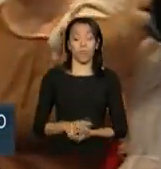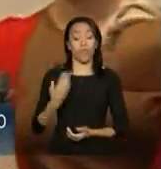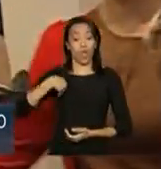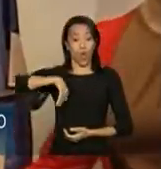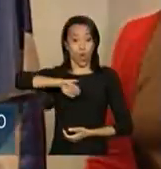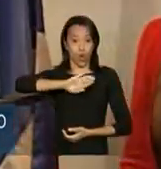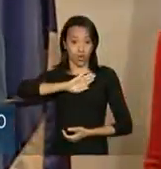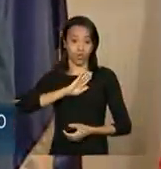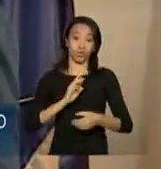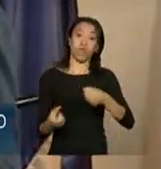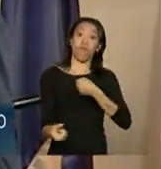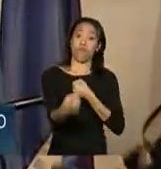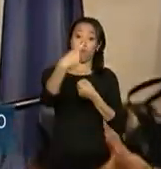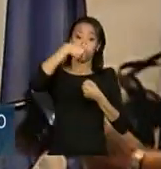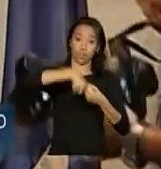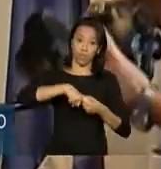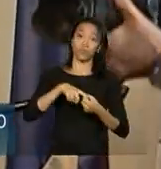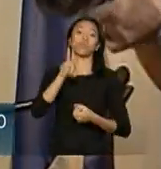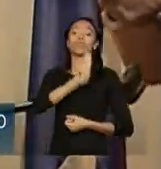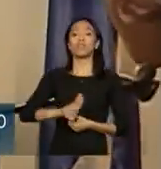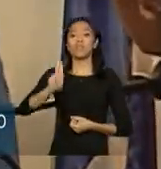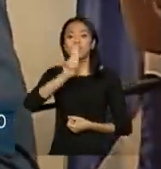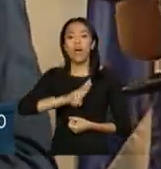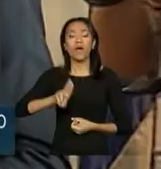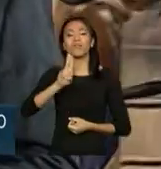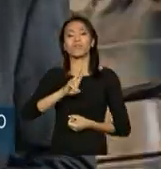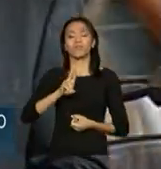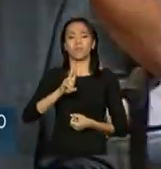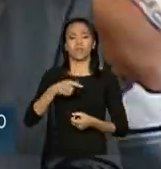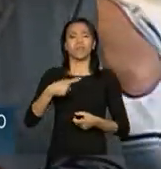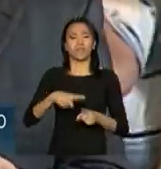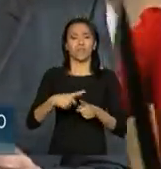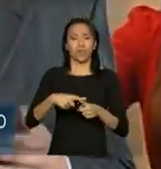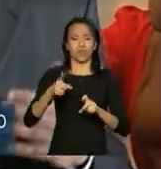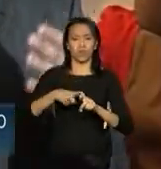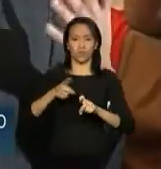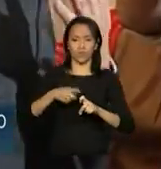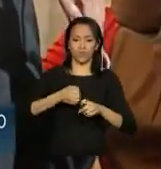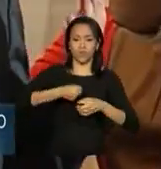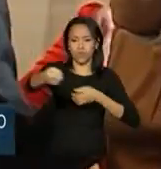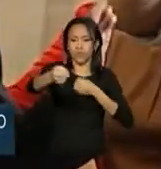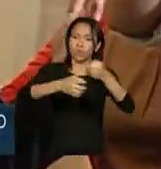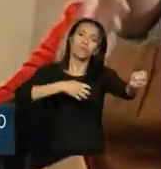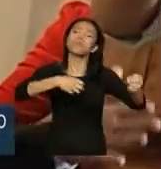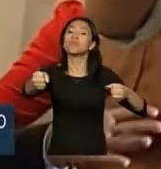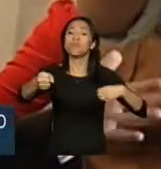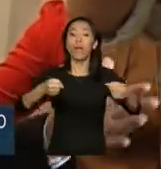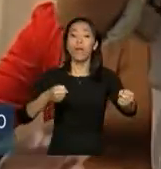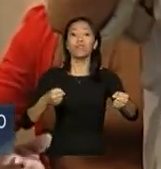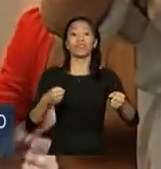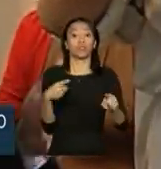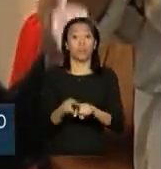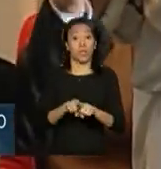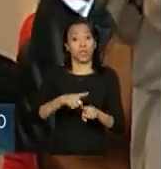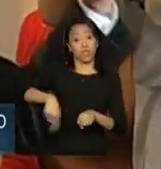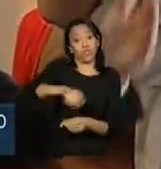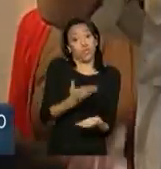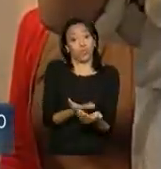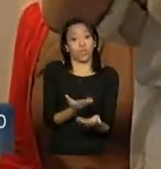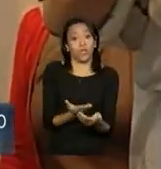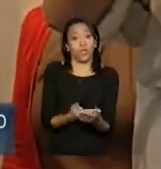montamos um núcleo da Universidade, onde levávamos médicos residentes, levávamos estudantes brasileiros,